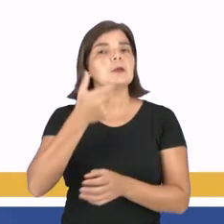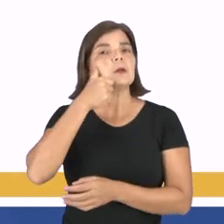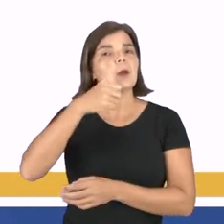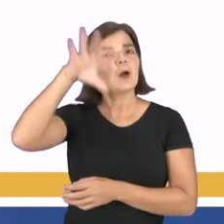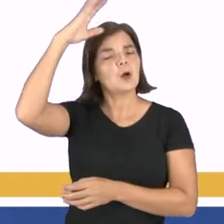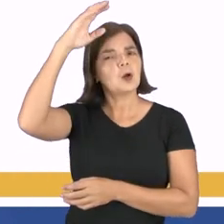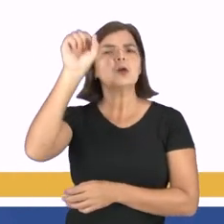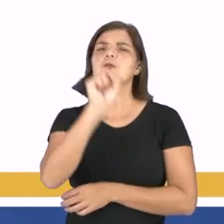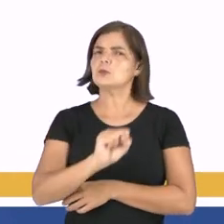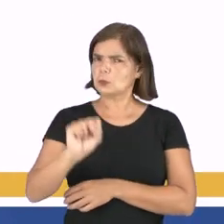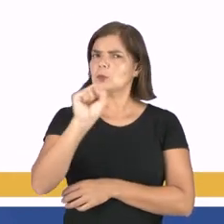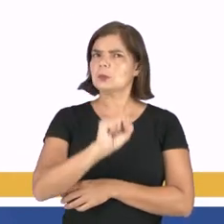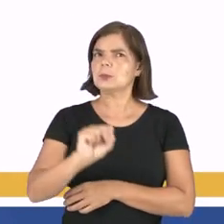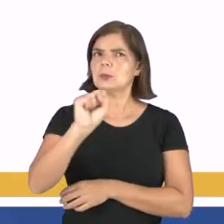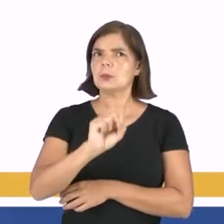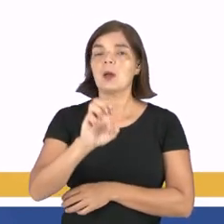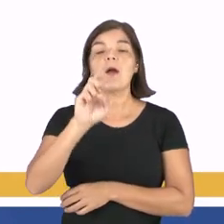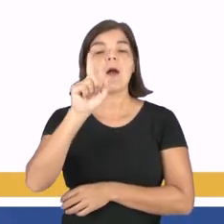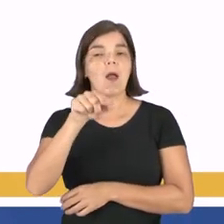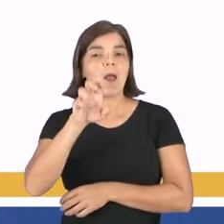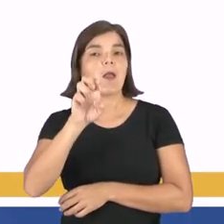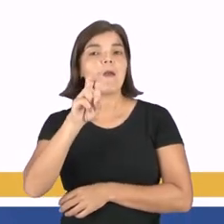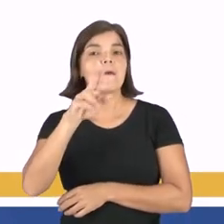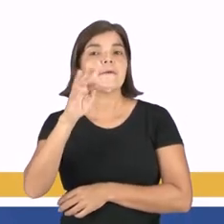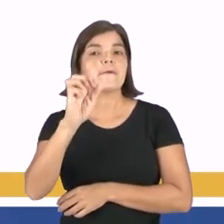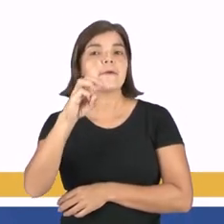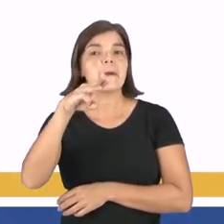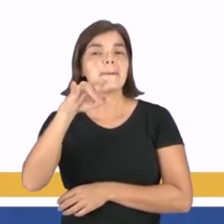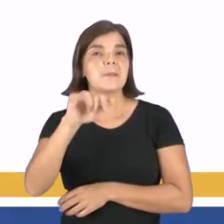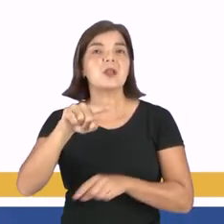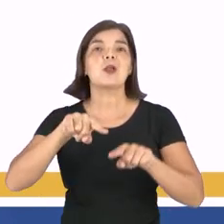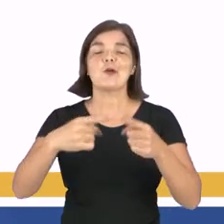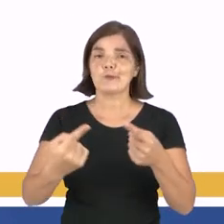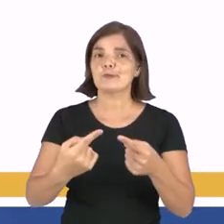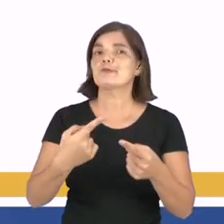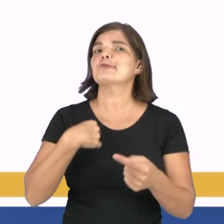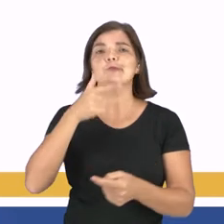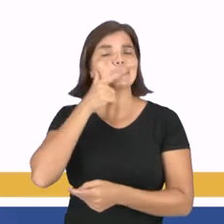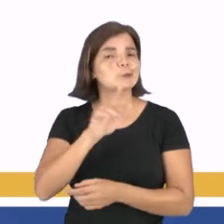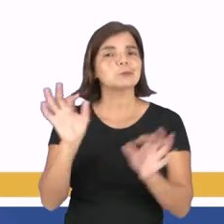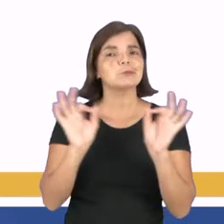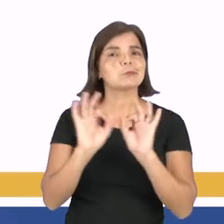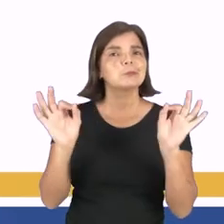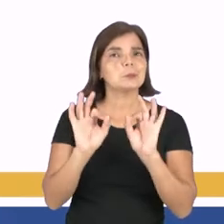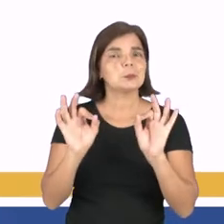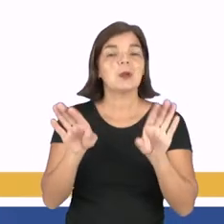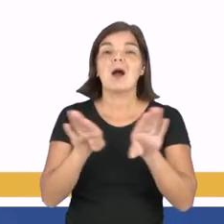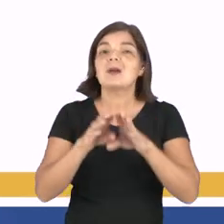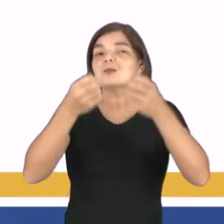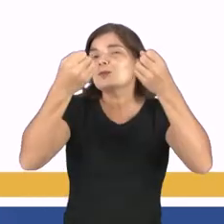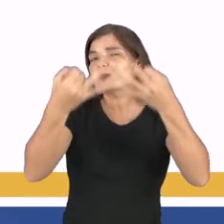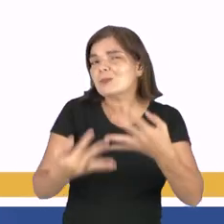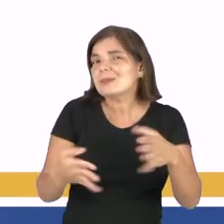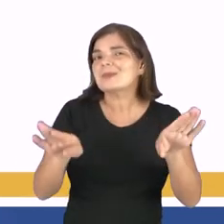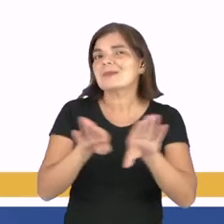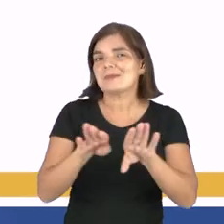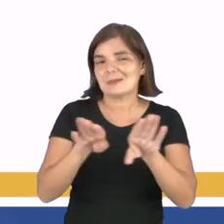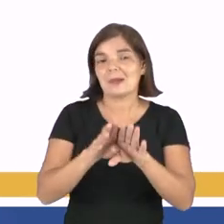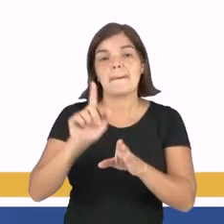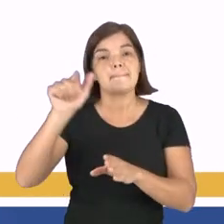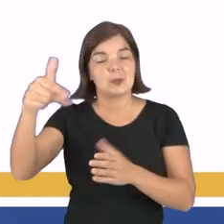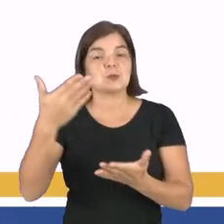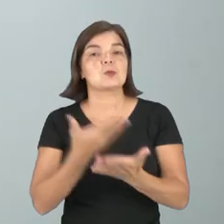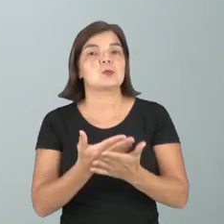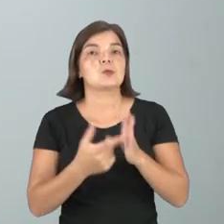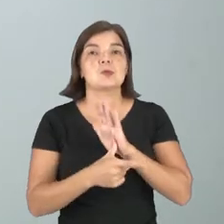é eufemismo. Eu tô é encalhada. Não falamos sobre o eufemismo aqui hoje, mas falamos em outras aulas anteriores.